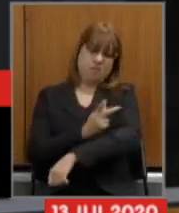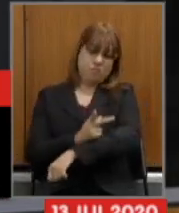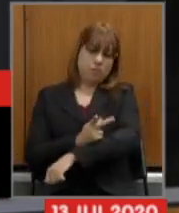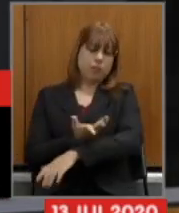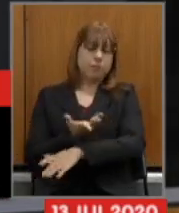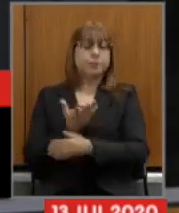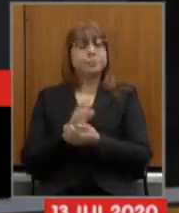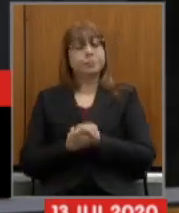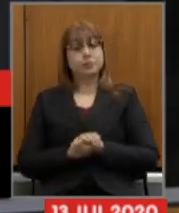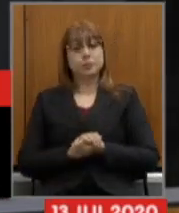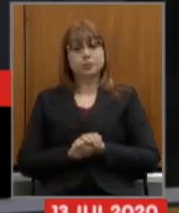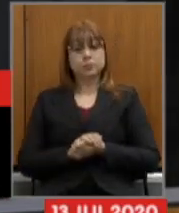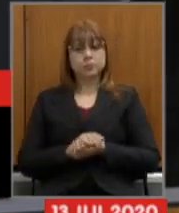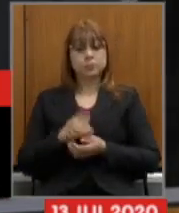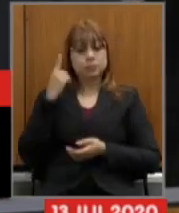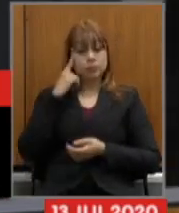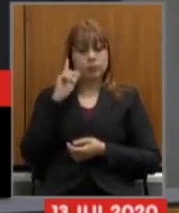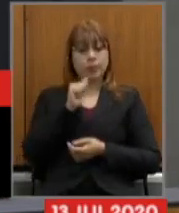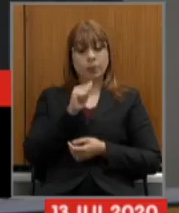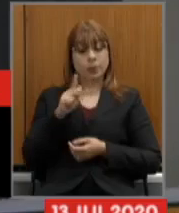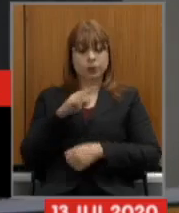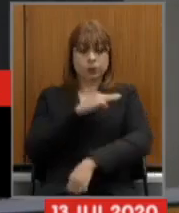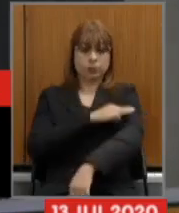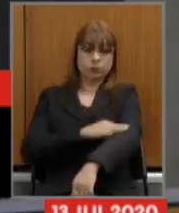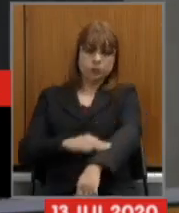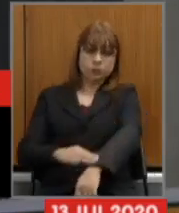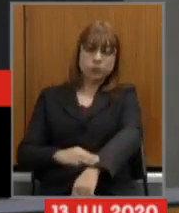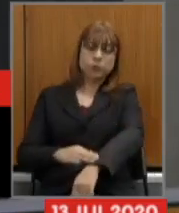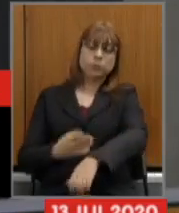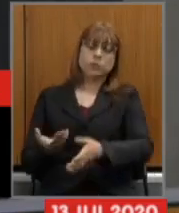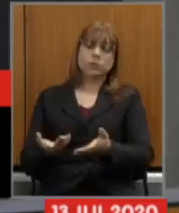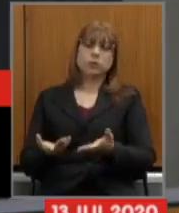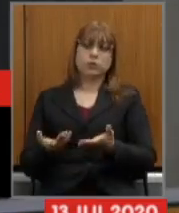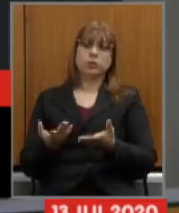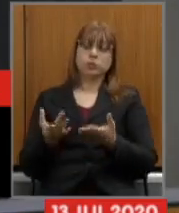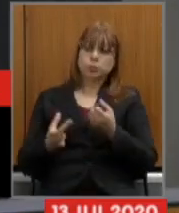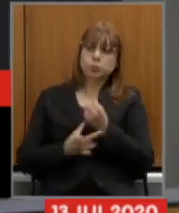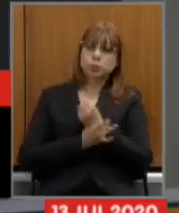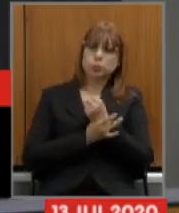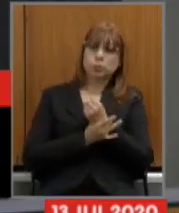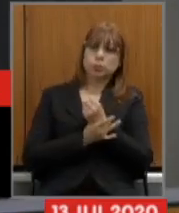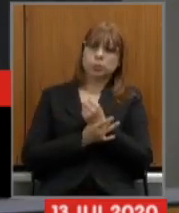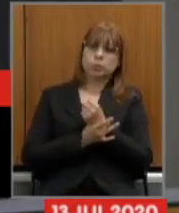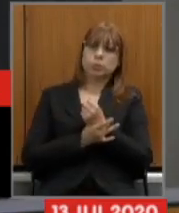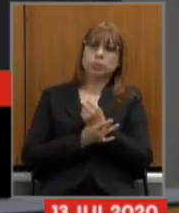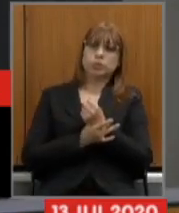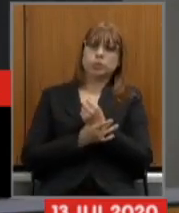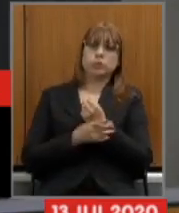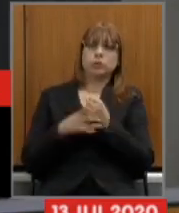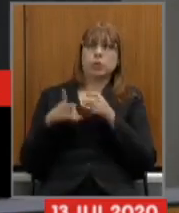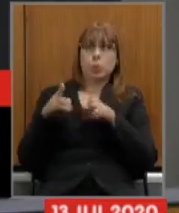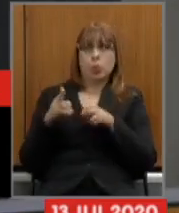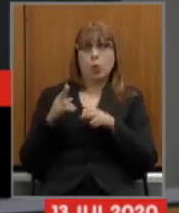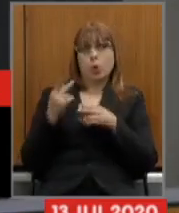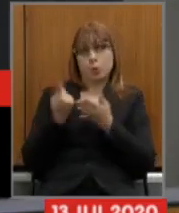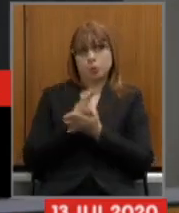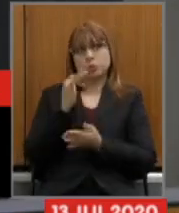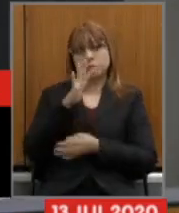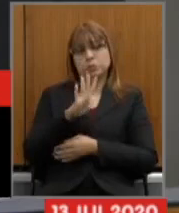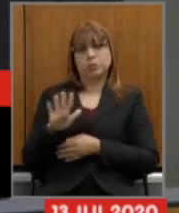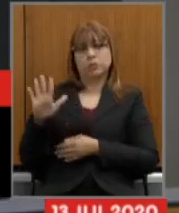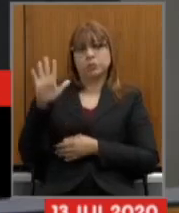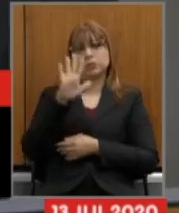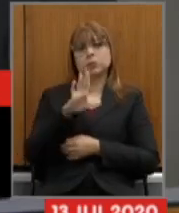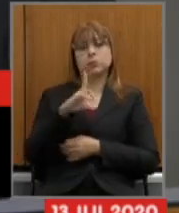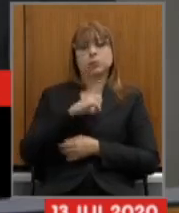magistério estamos assegurando assim como a nível federal os